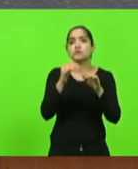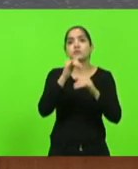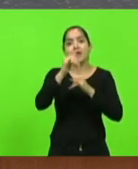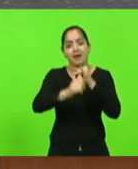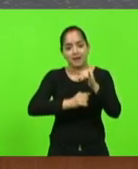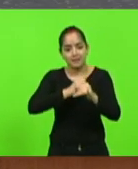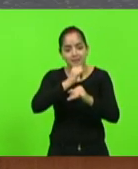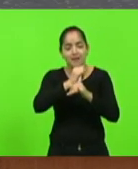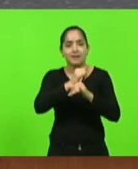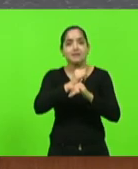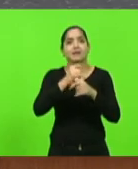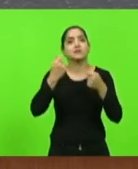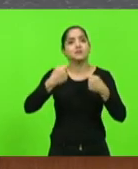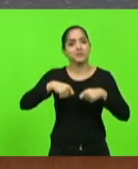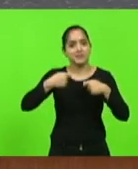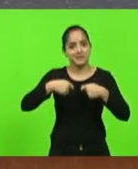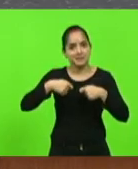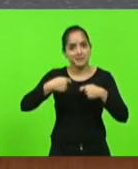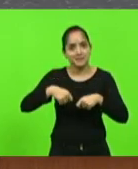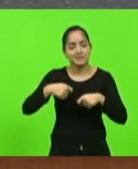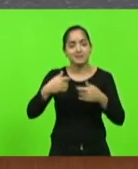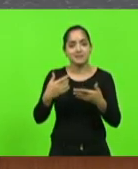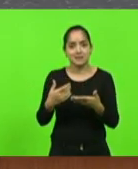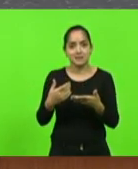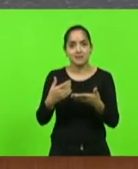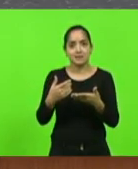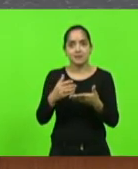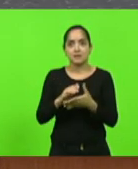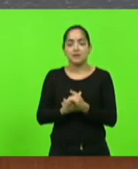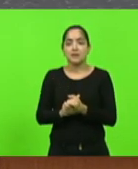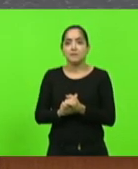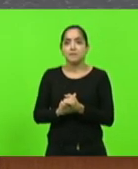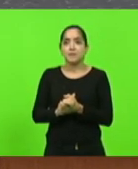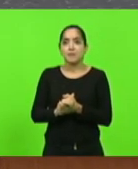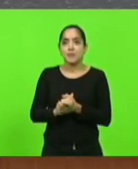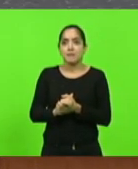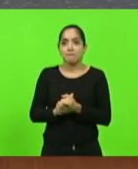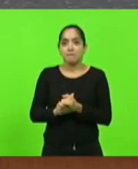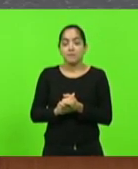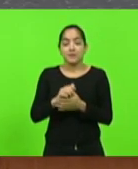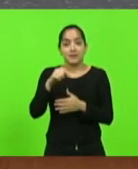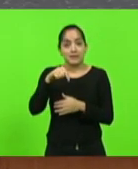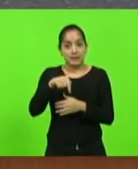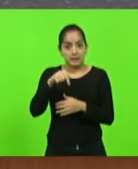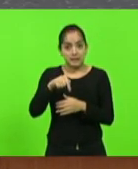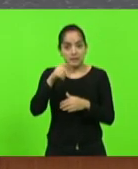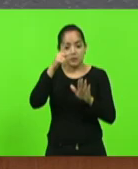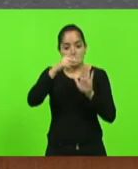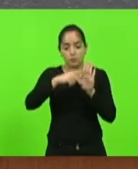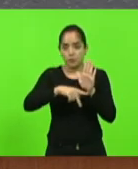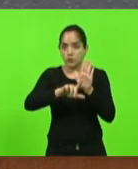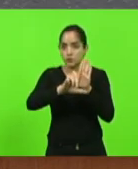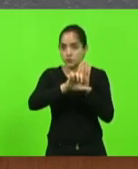ter um programa e há poucos dias aportou aqui nessa casa um projeto